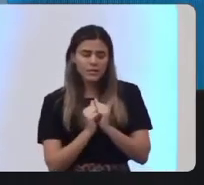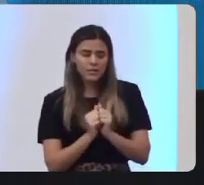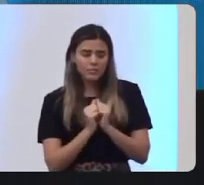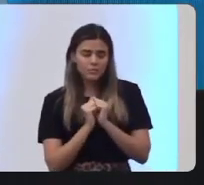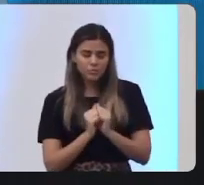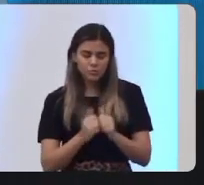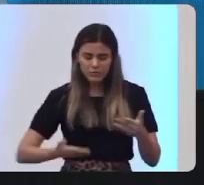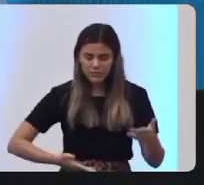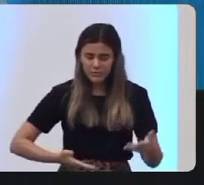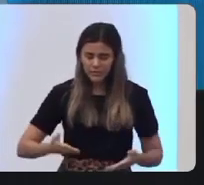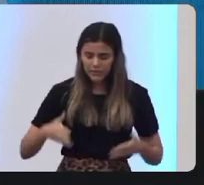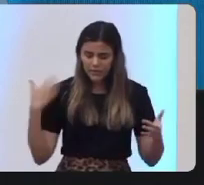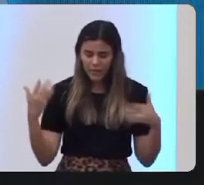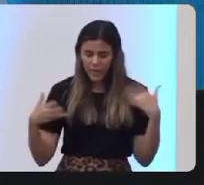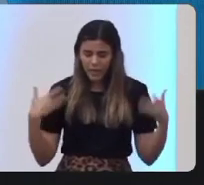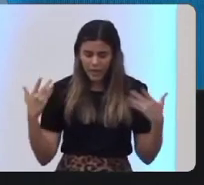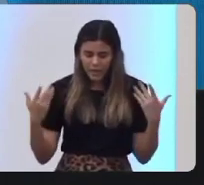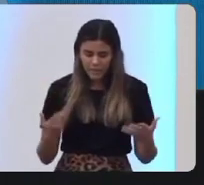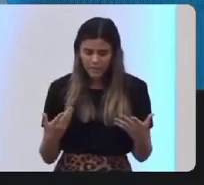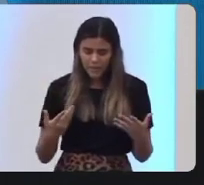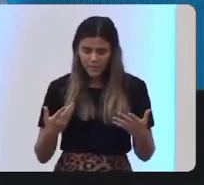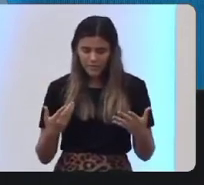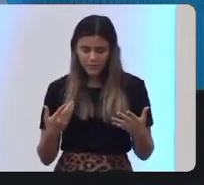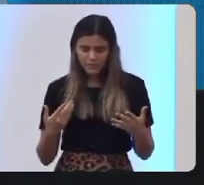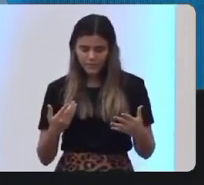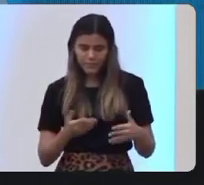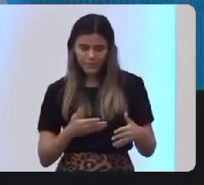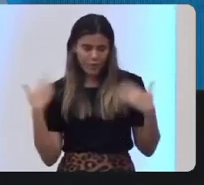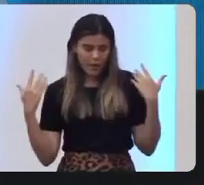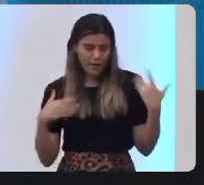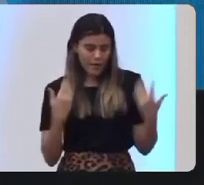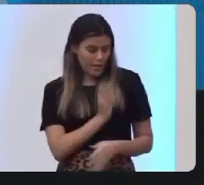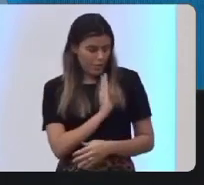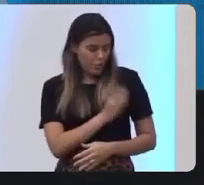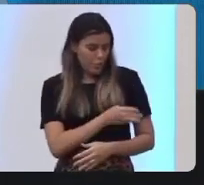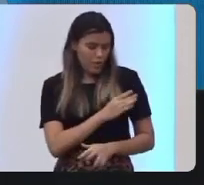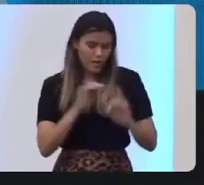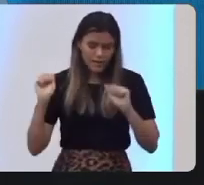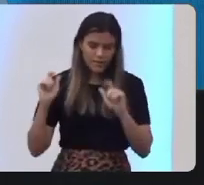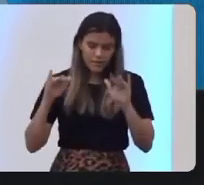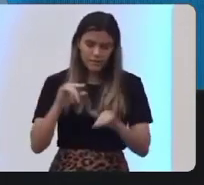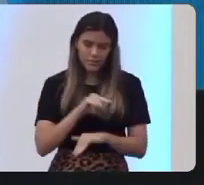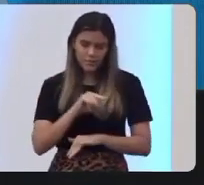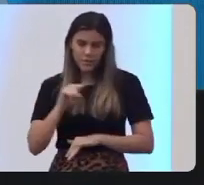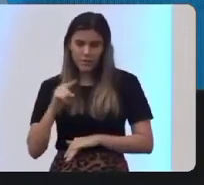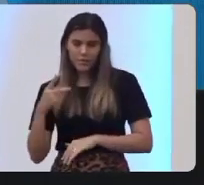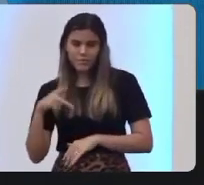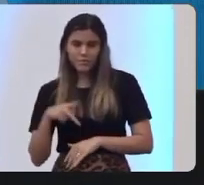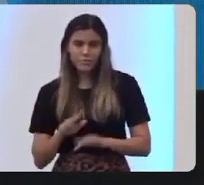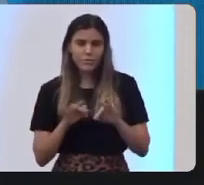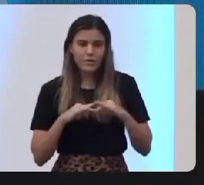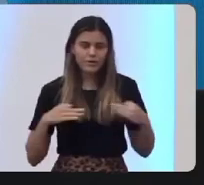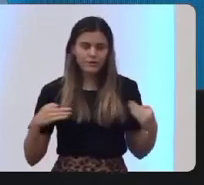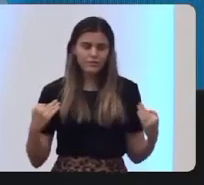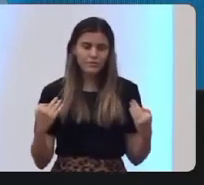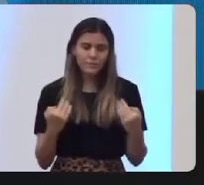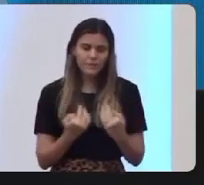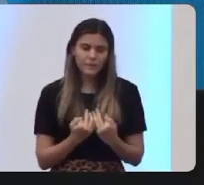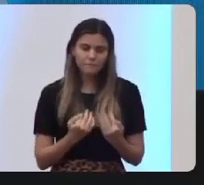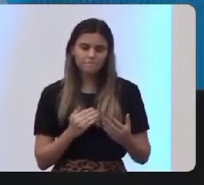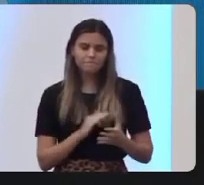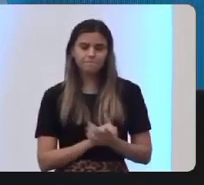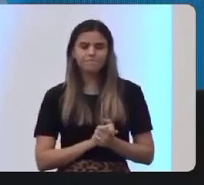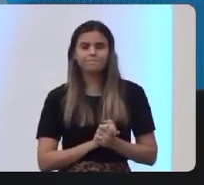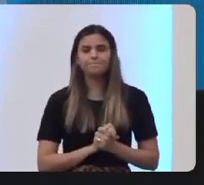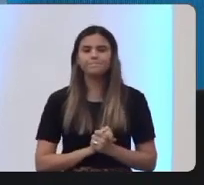em Ti servindo com alegria e com gozo no coração. Abençona a eles e a Sua família. E a escondendo debaixo da Tua